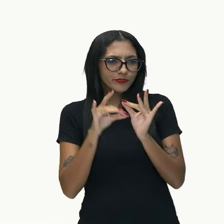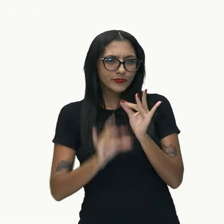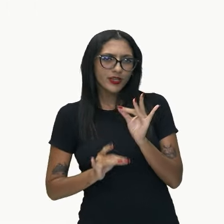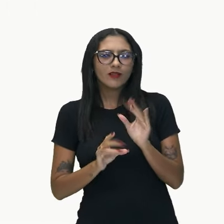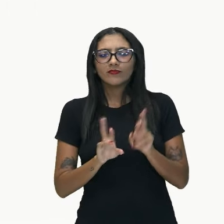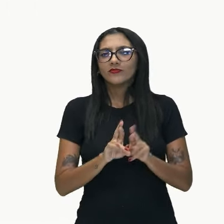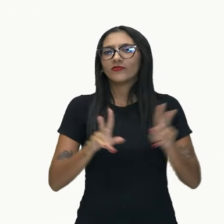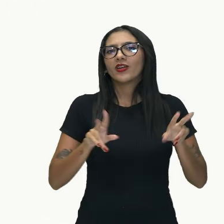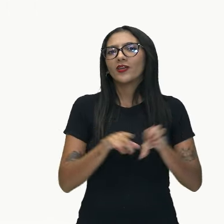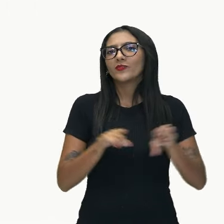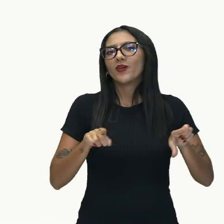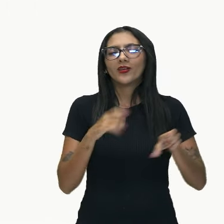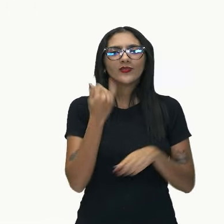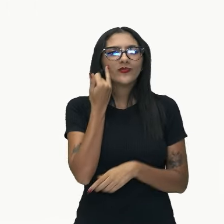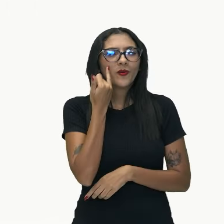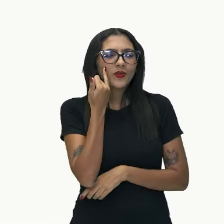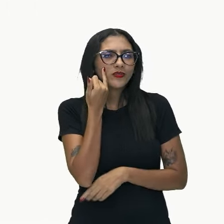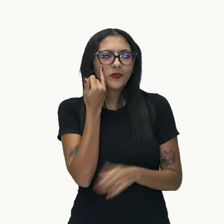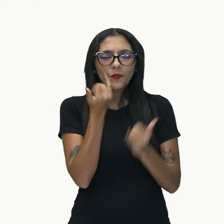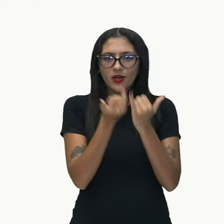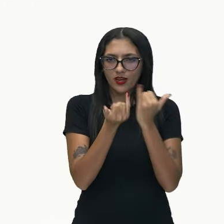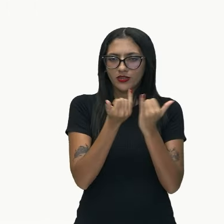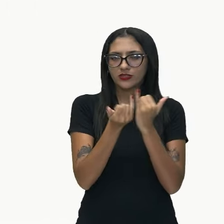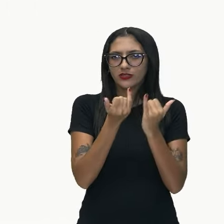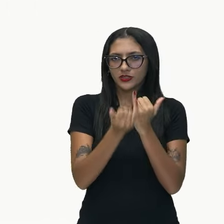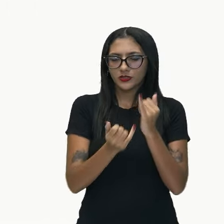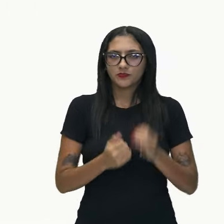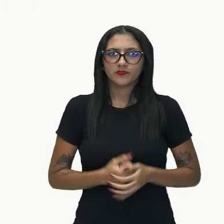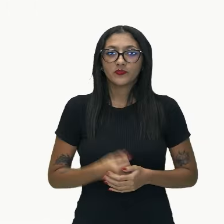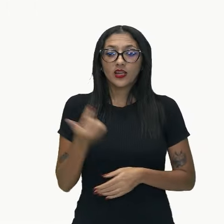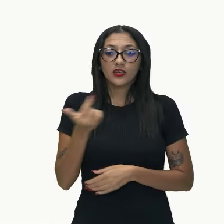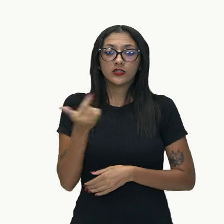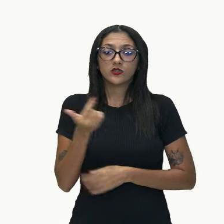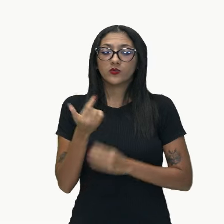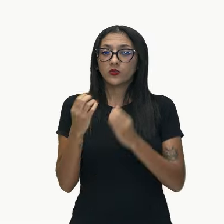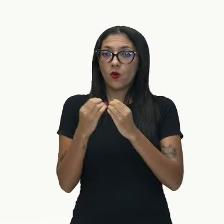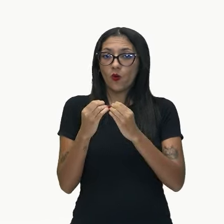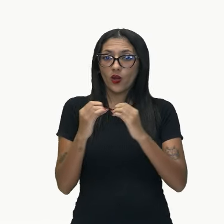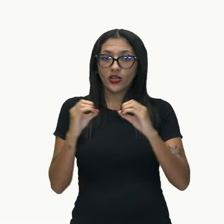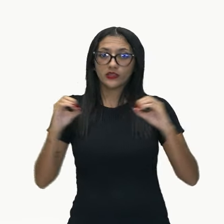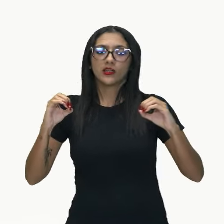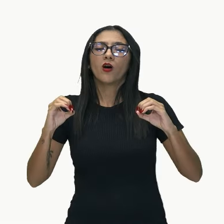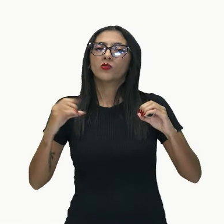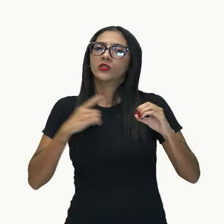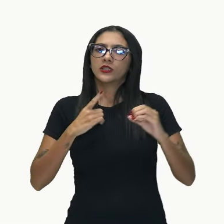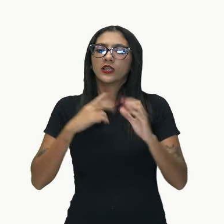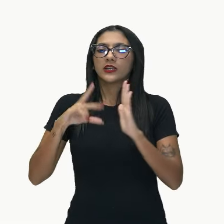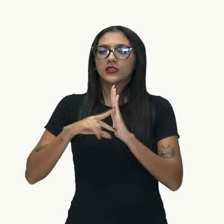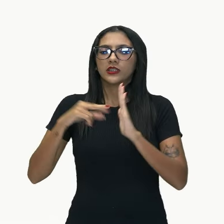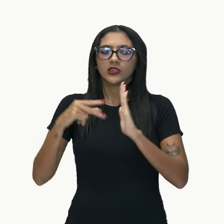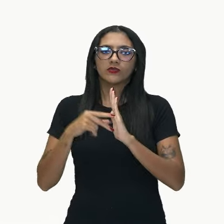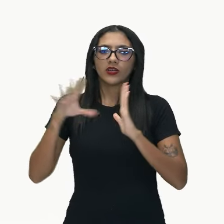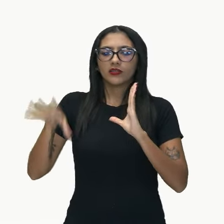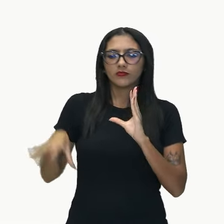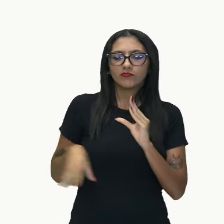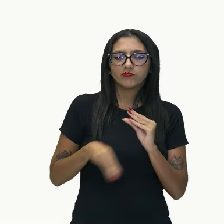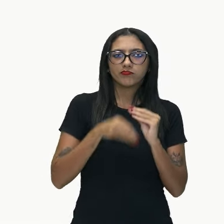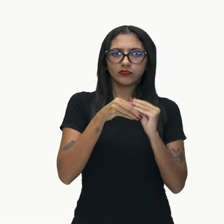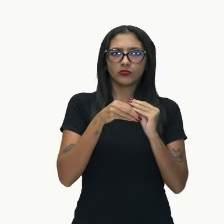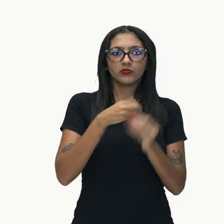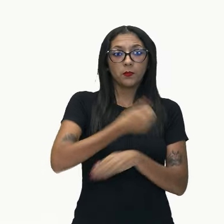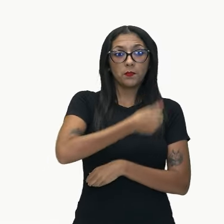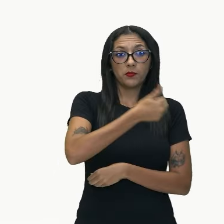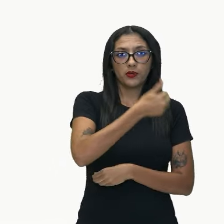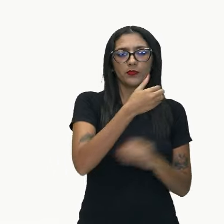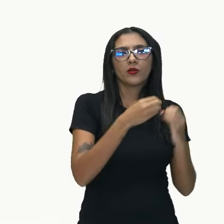entendimento é o mesmo de que a minha oração subordinada vai completar o sentido do verbo da oração principal, ok?